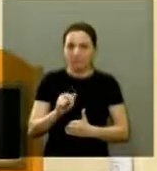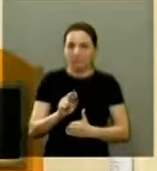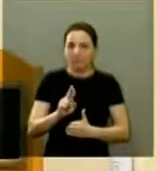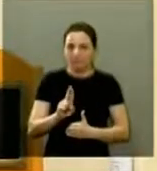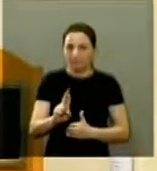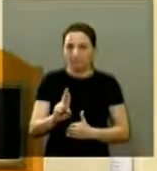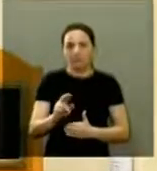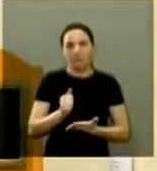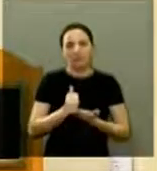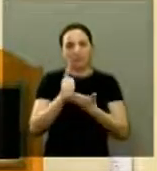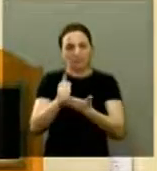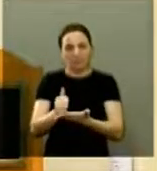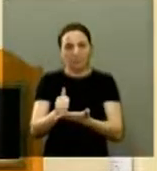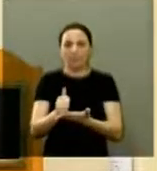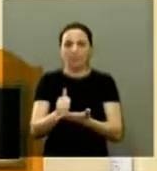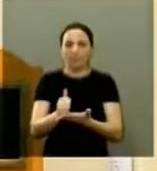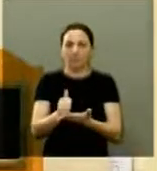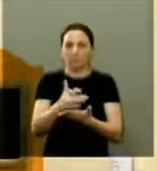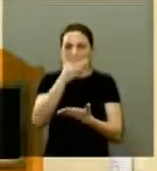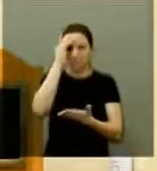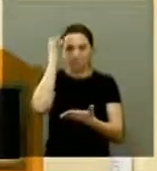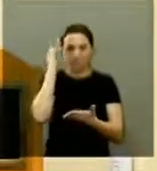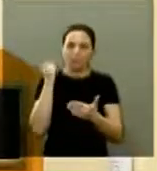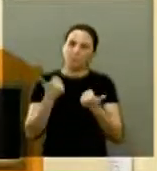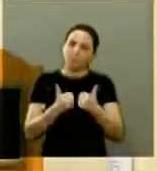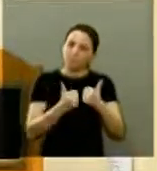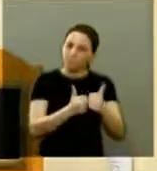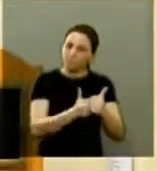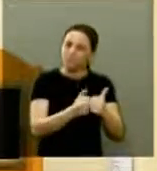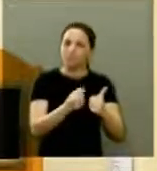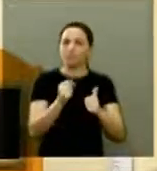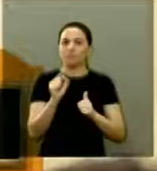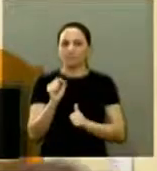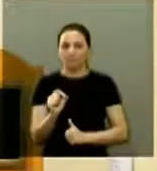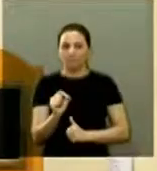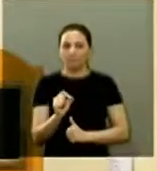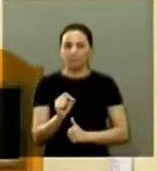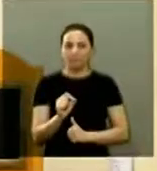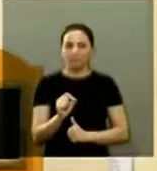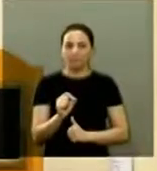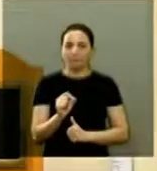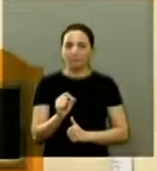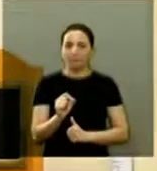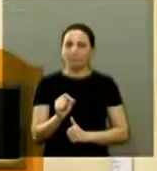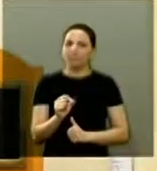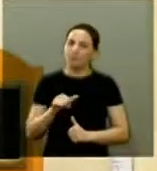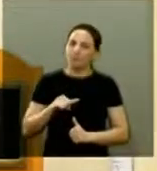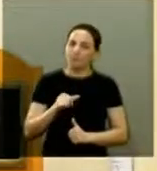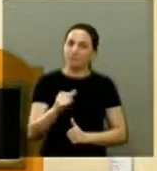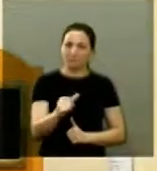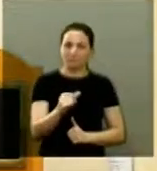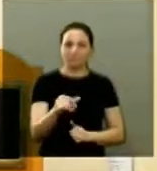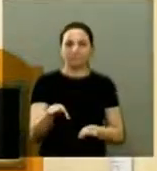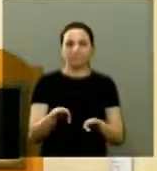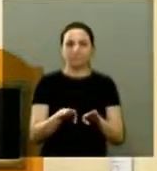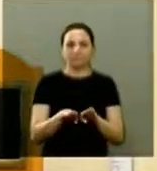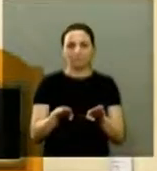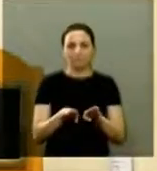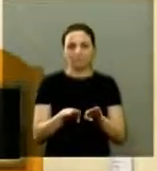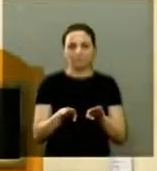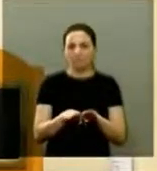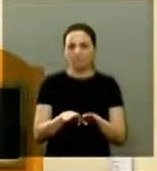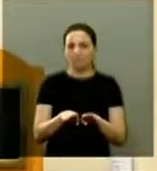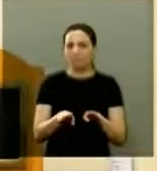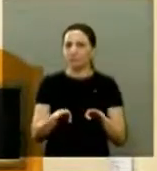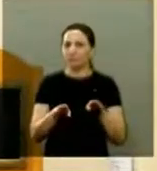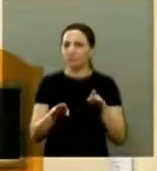apoio, seu e de todo o pessoal que te circunda. Eu aproveito também para cumprimentar o